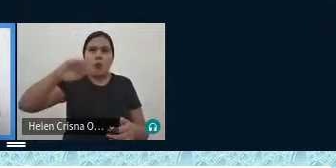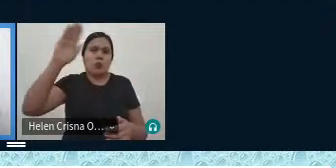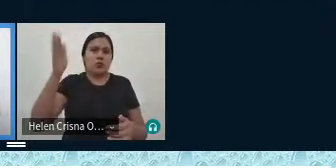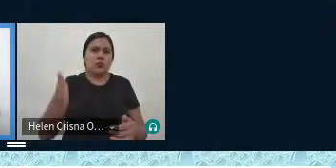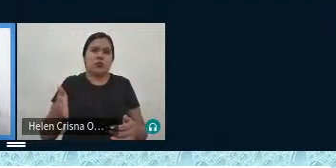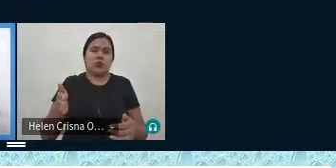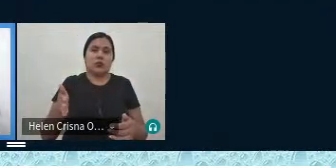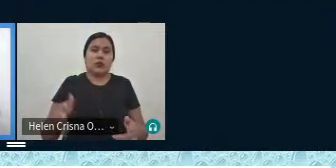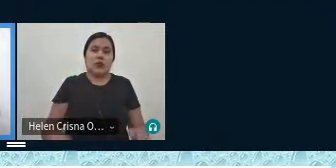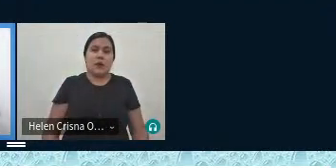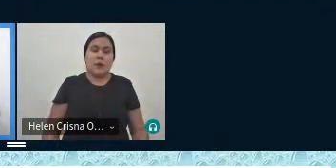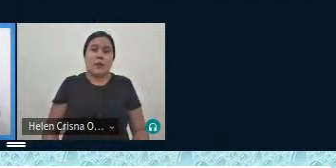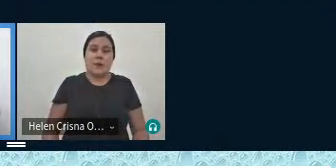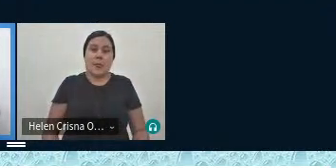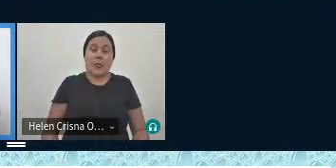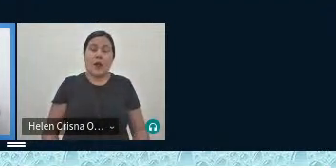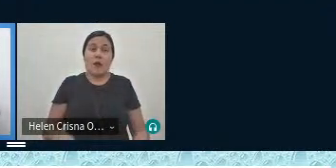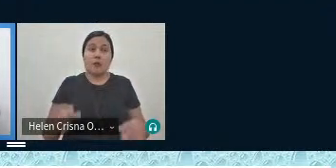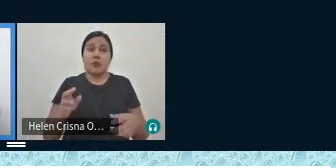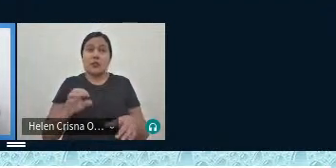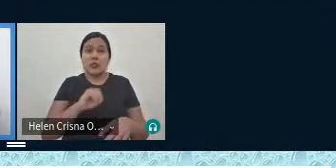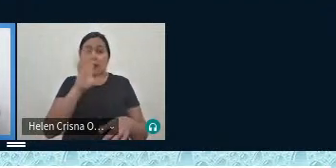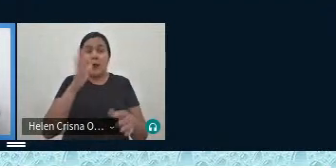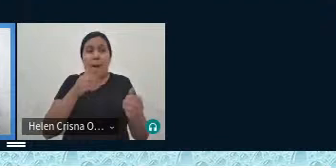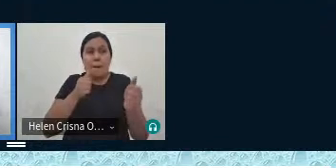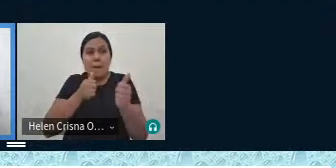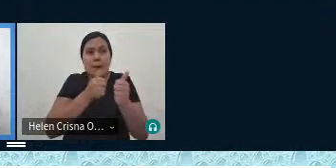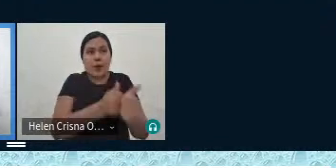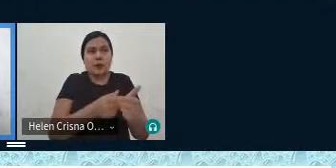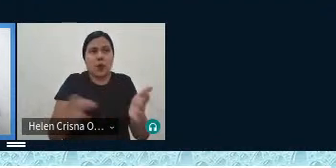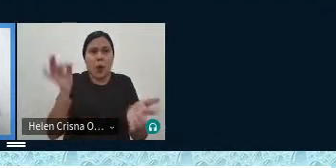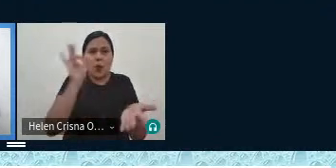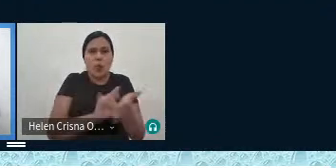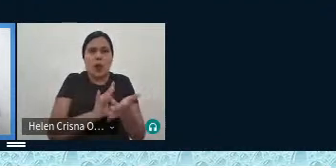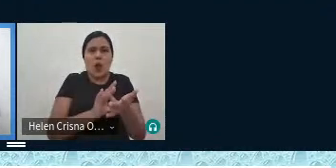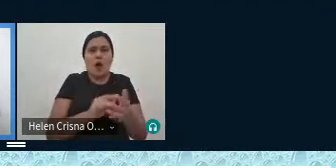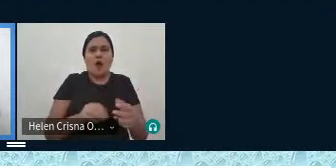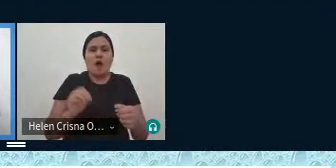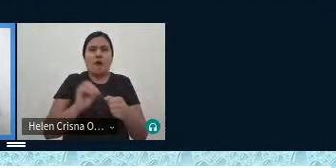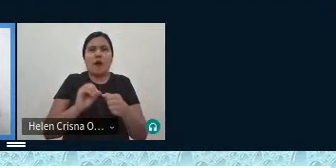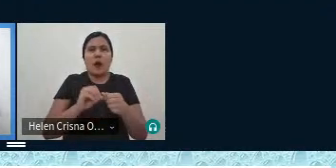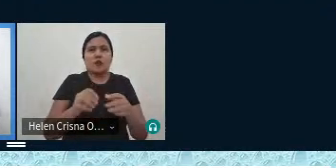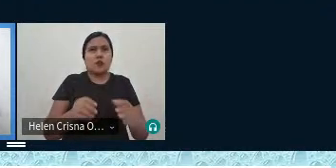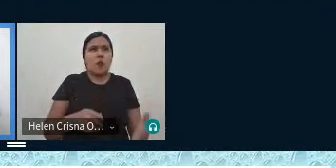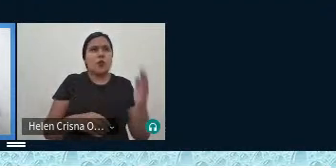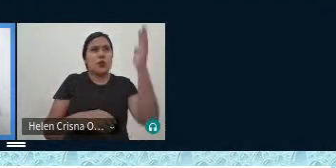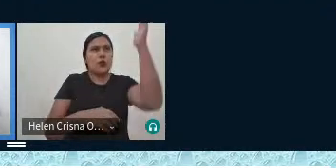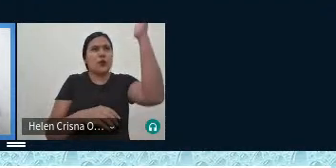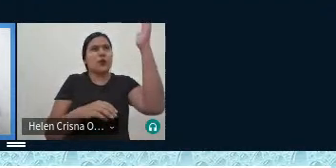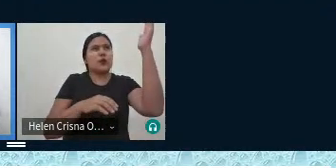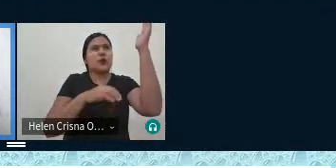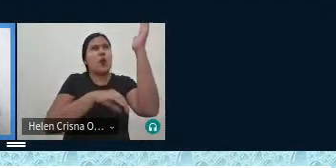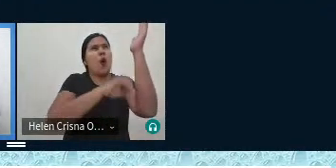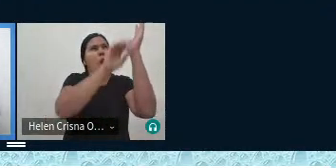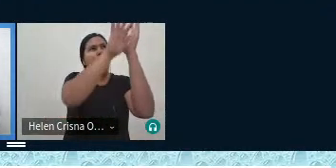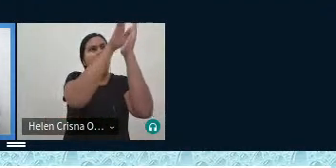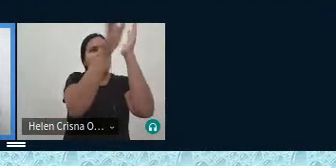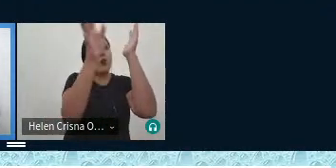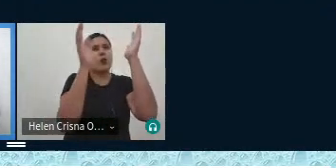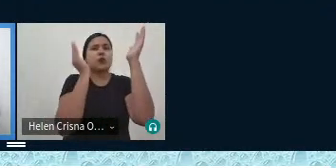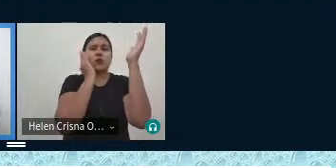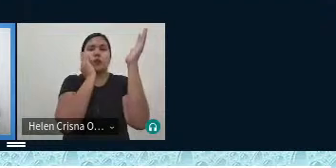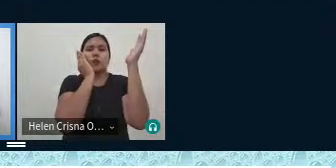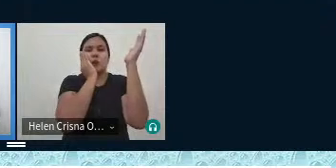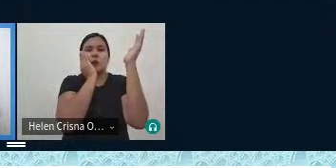muito mais próxima da nossa realidade bote-nos açaí umas palmeiras de açaí que resolve um pouco